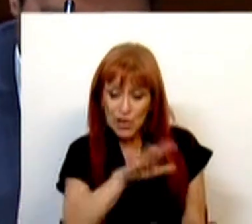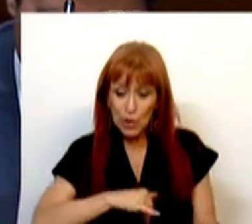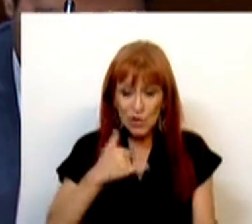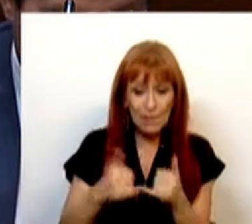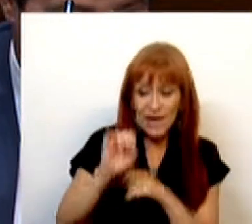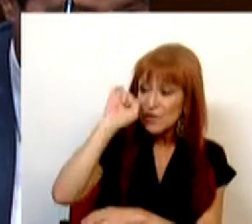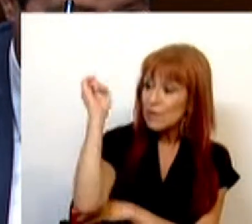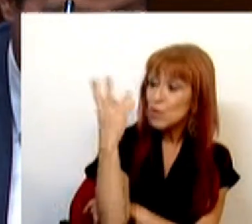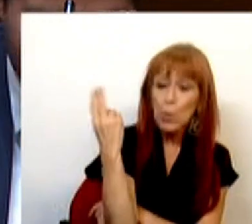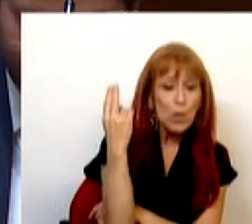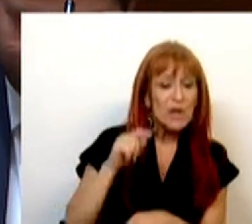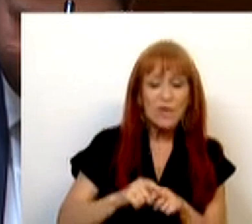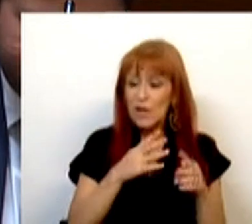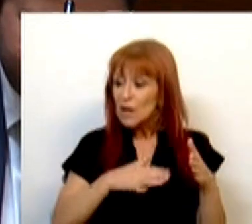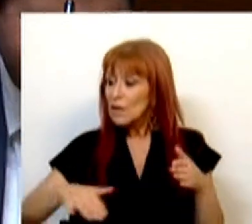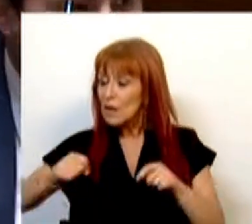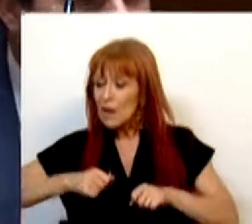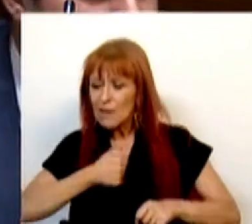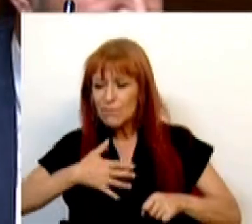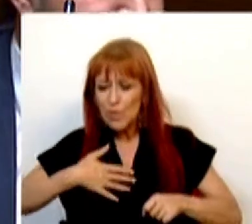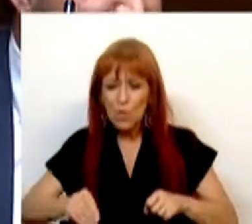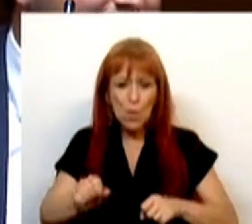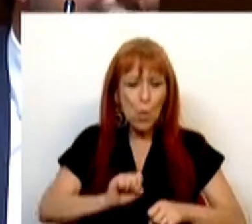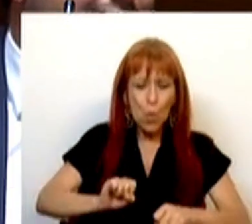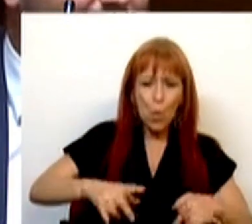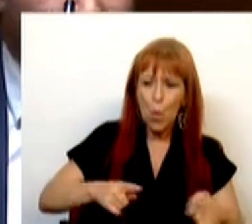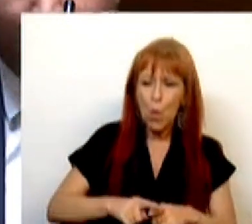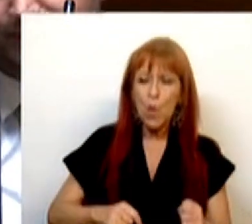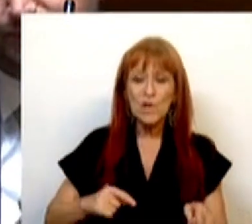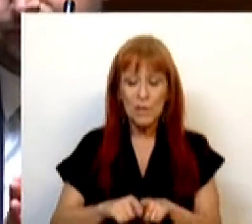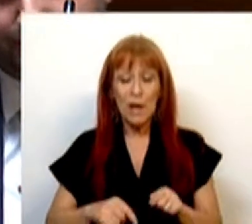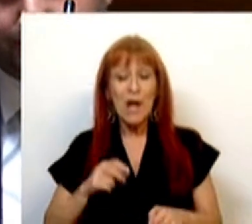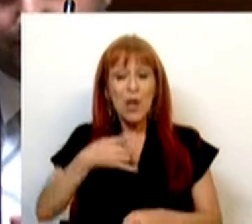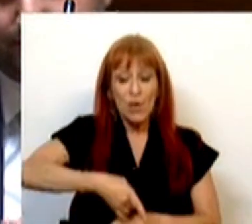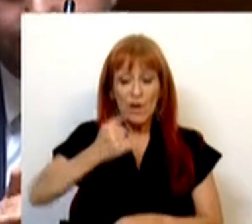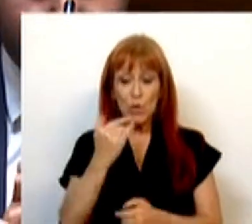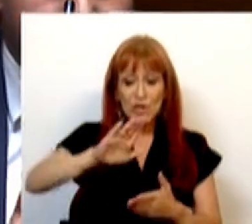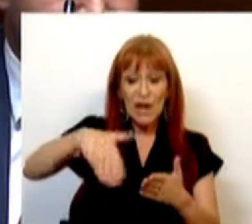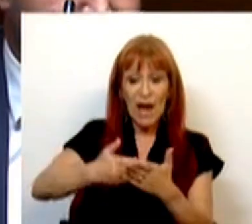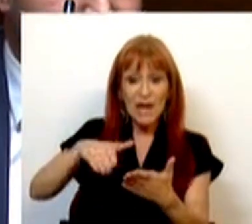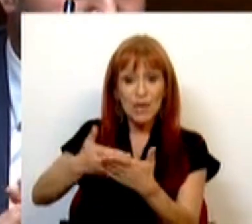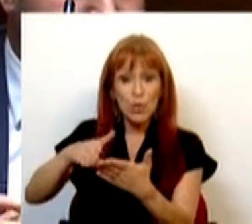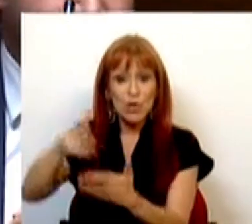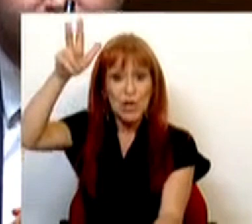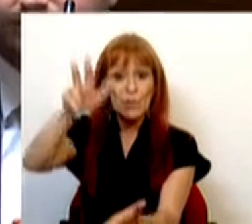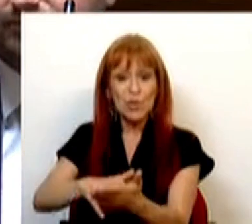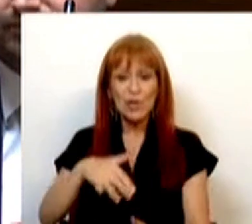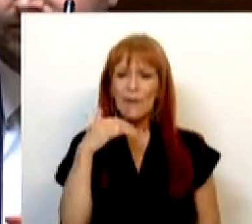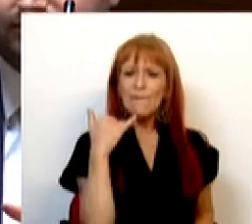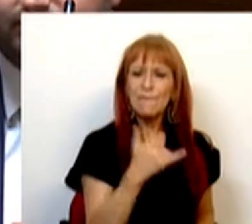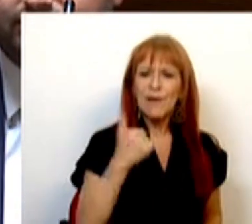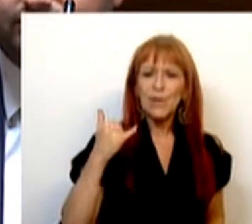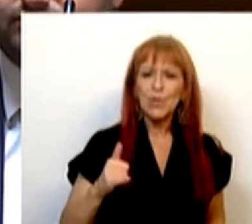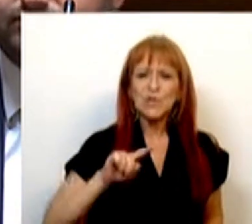florestais, unidades de baldios e agrupamentos de baldios, com 92 candidaturas aprovadas, 22